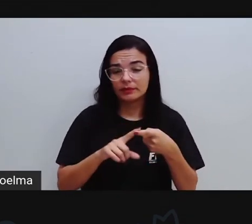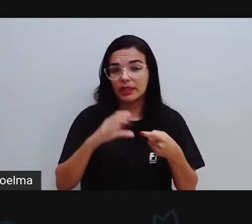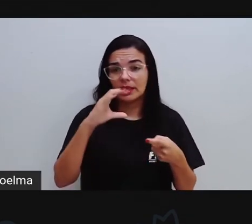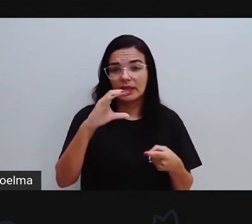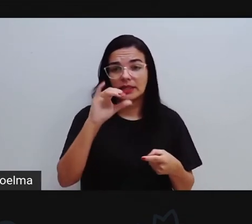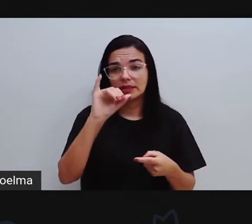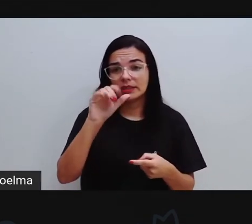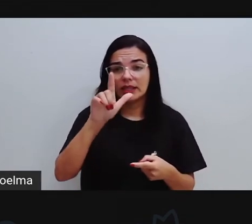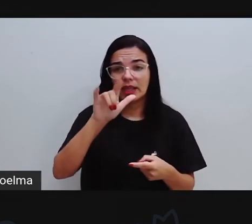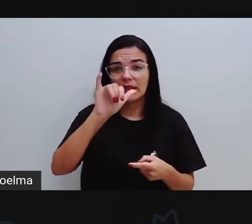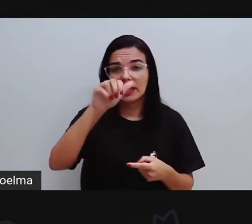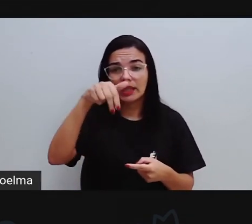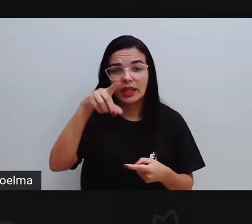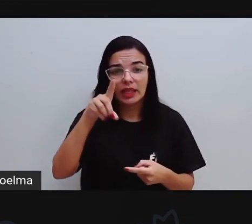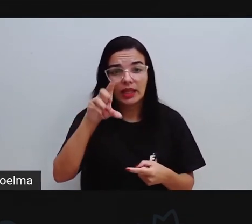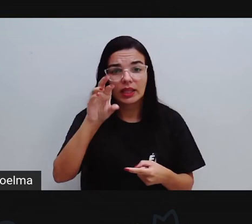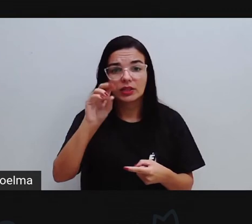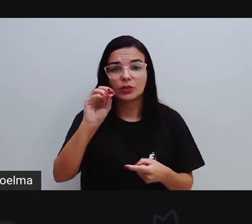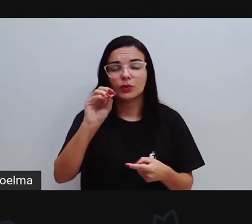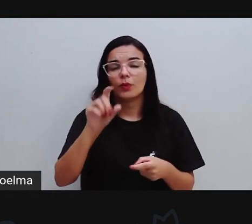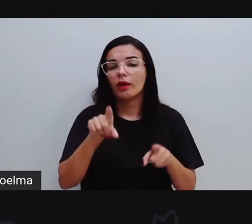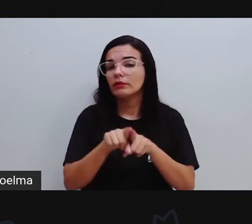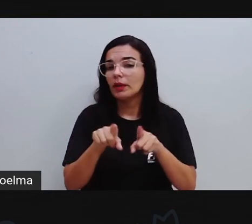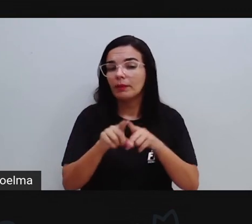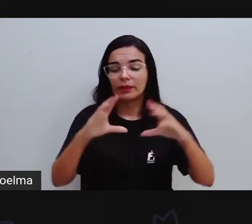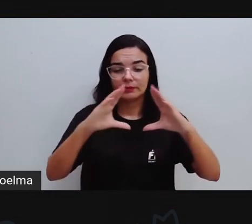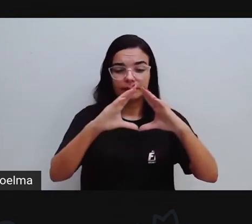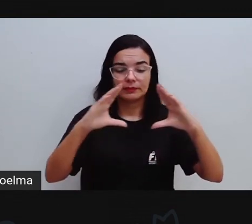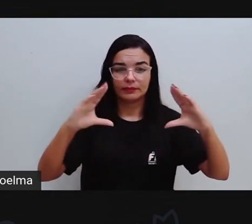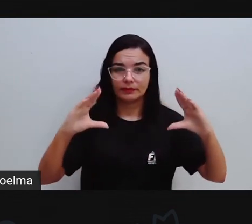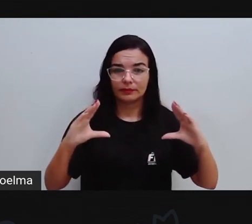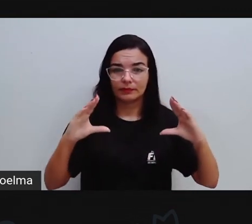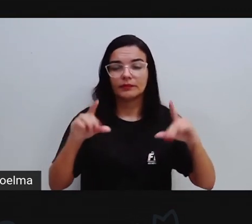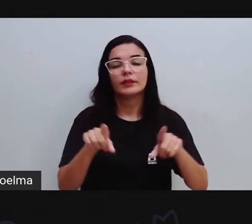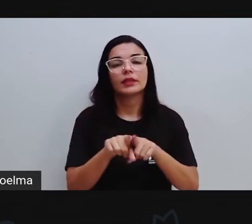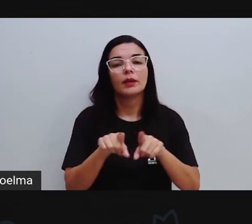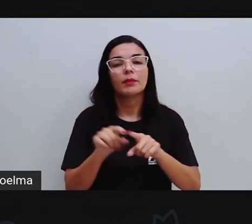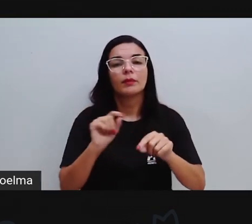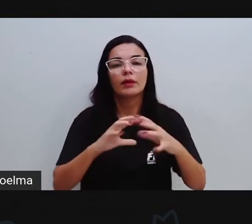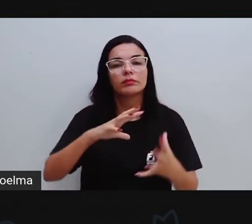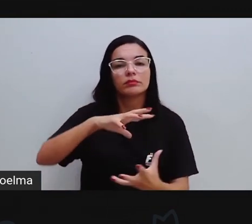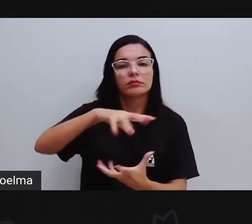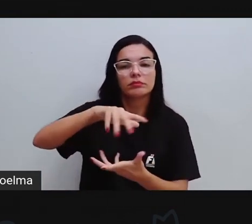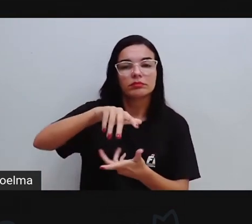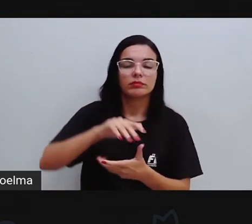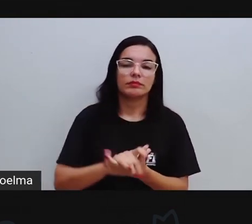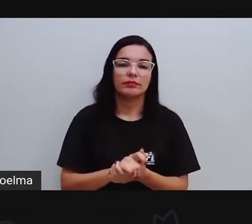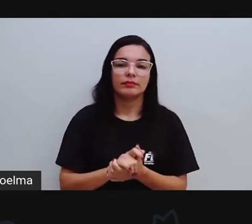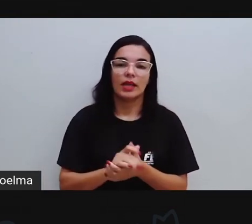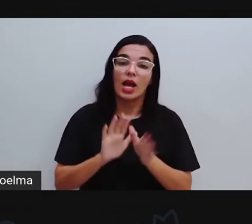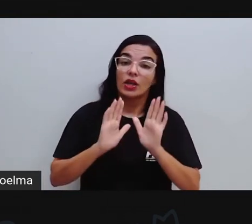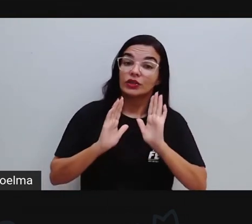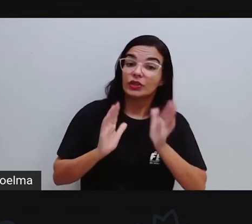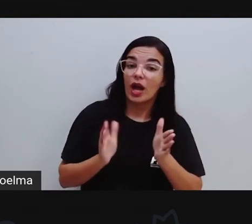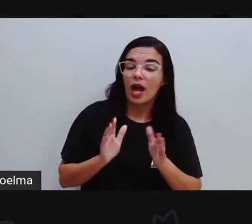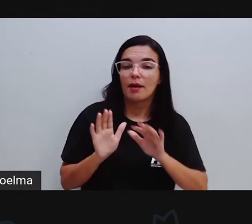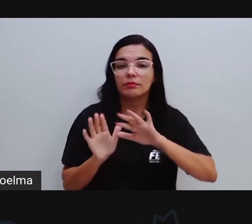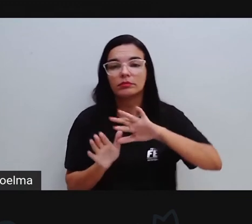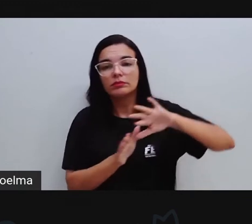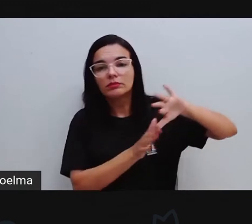cone, a esfera. Já o caso dos poliedros, neste caso, os poliedros são sólidos geométricos porque eles são